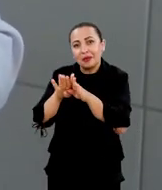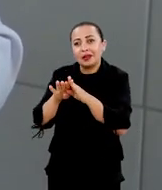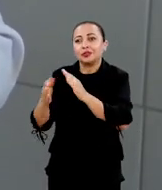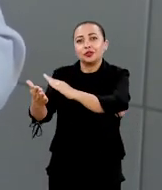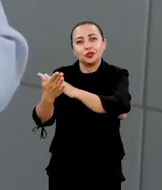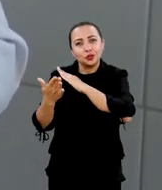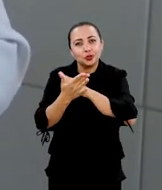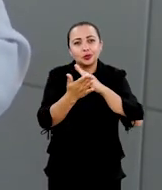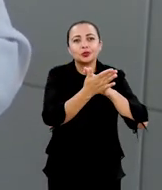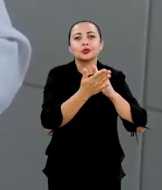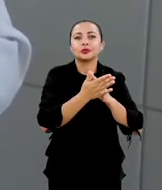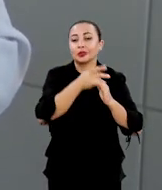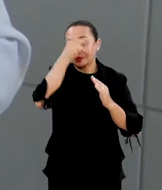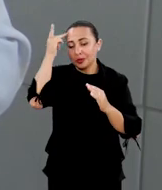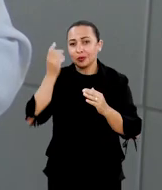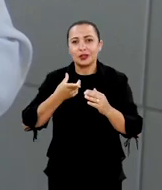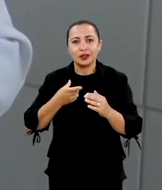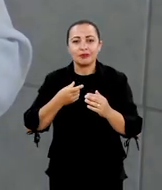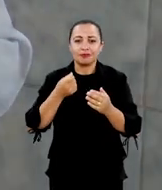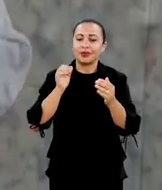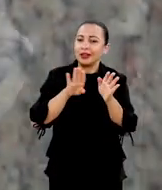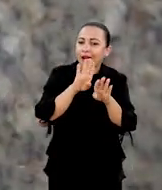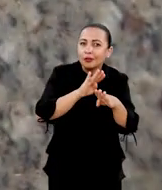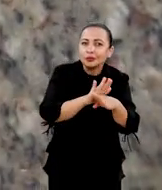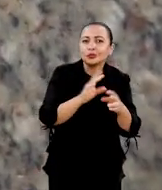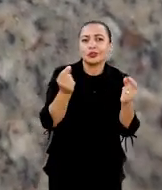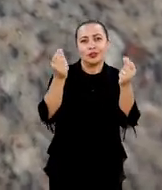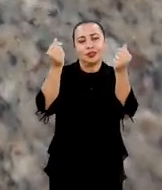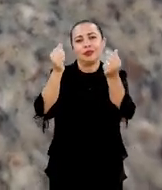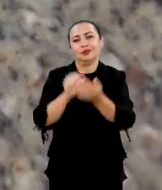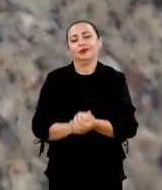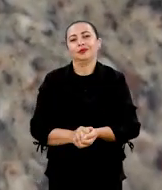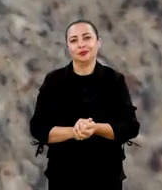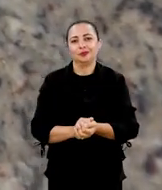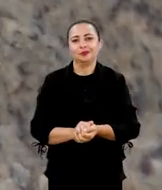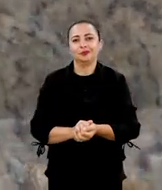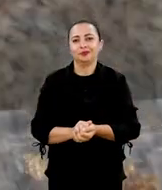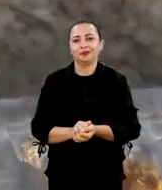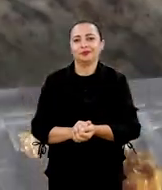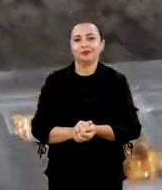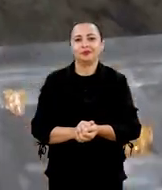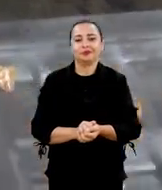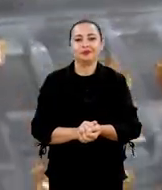a gente precisa de investidores interessados na pesquisa e na inovação.